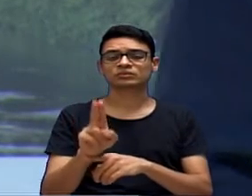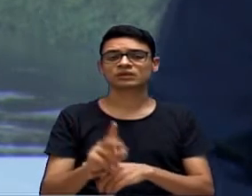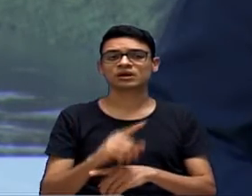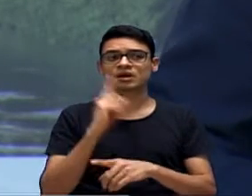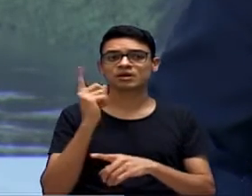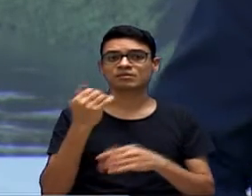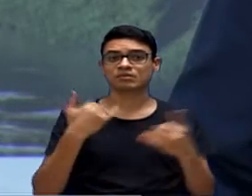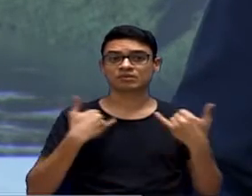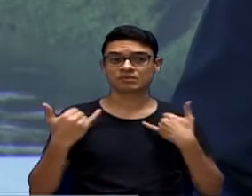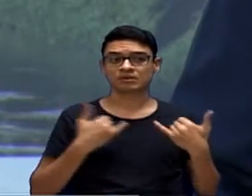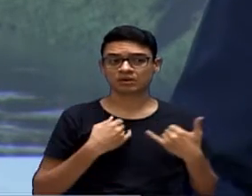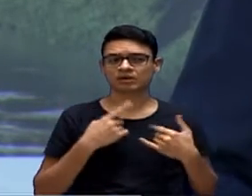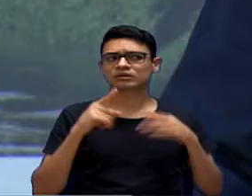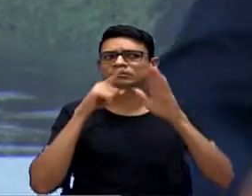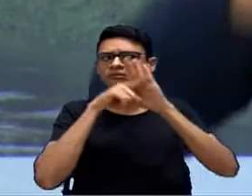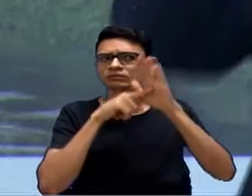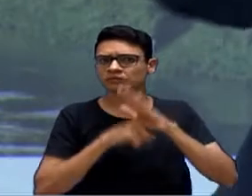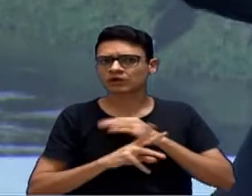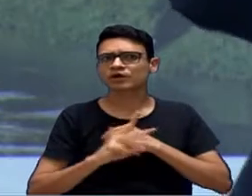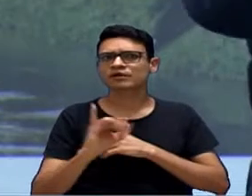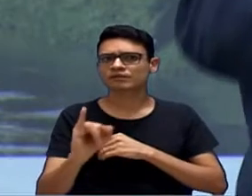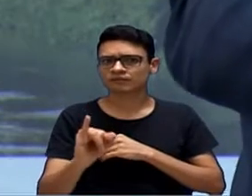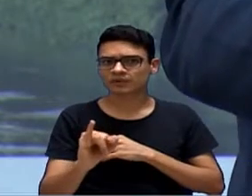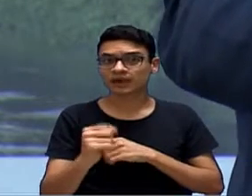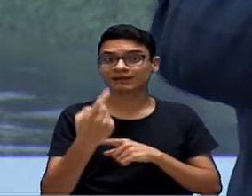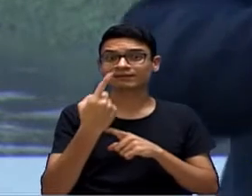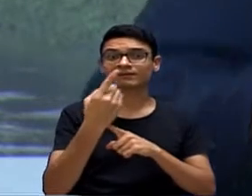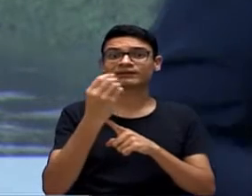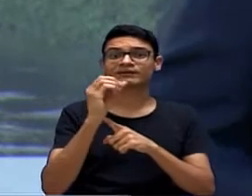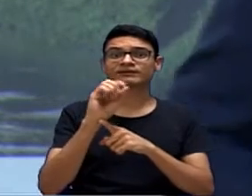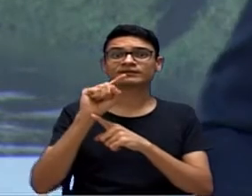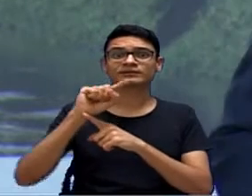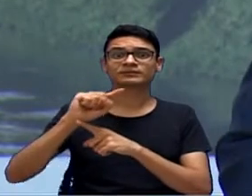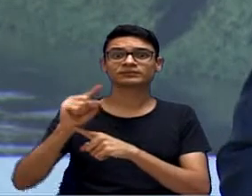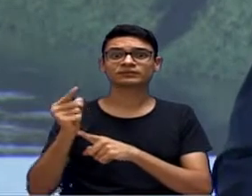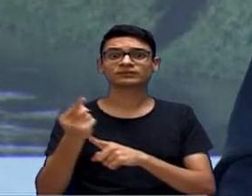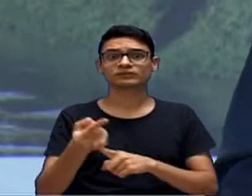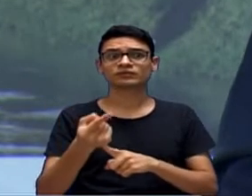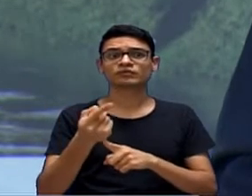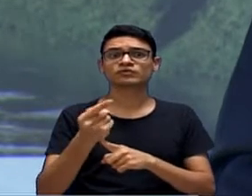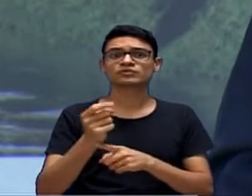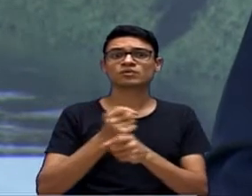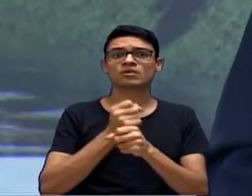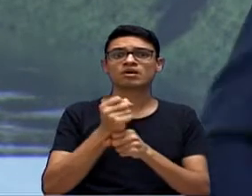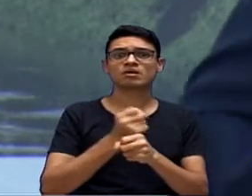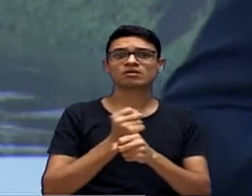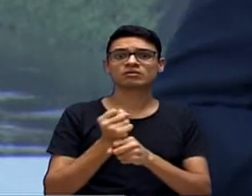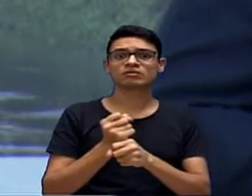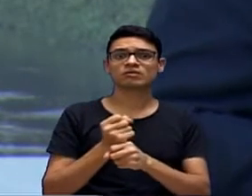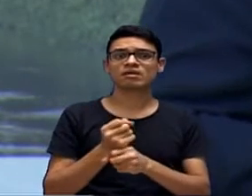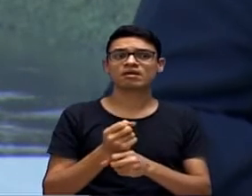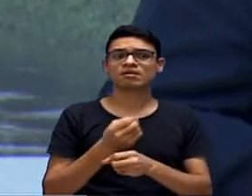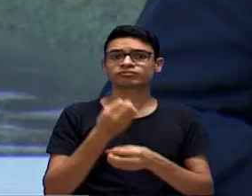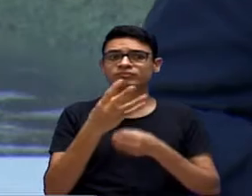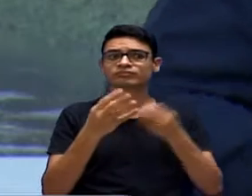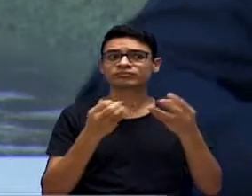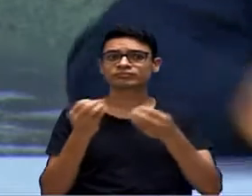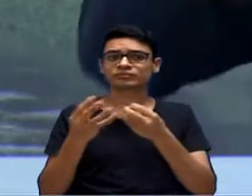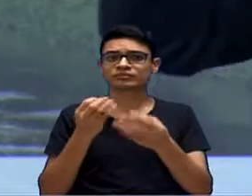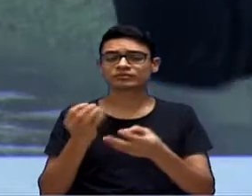averiguar, eu sei que recebe, parece que 10 milhões ao ano para atender os pacientes, agora veja bem,